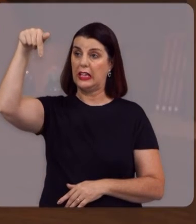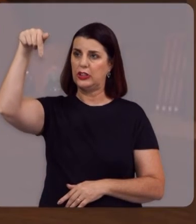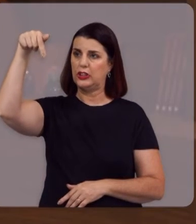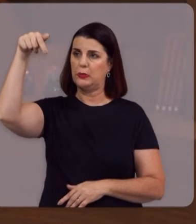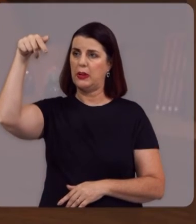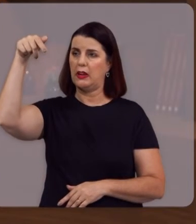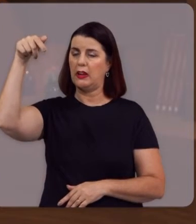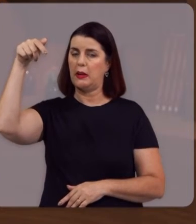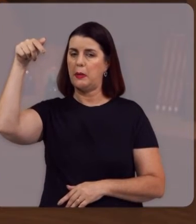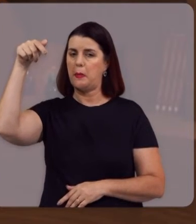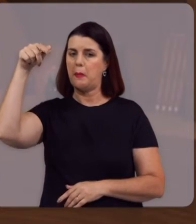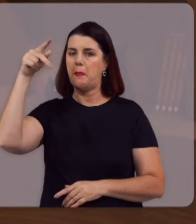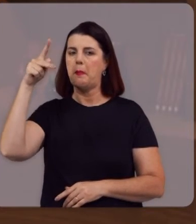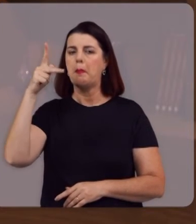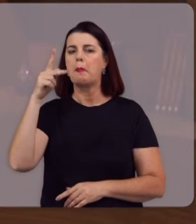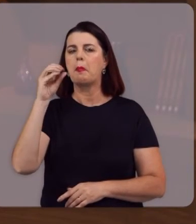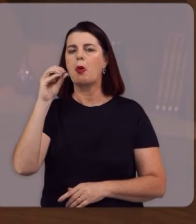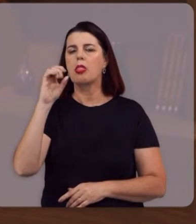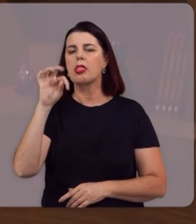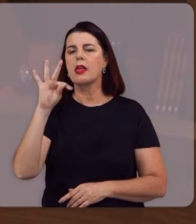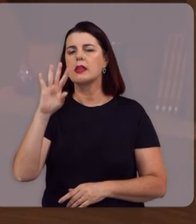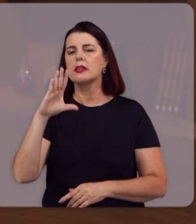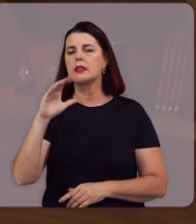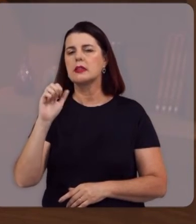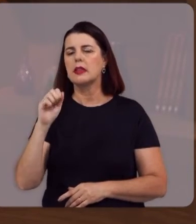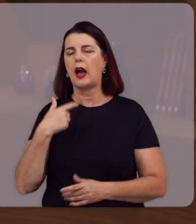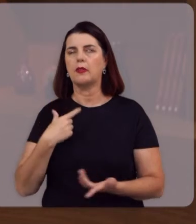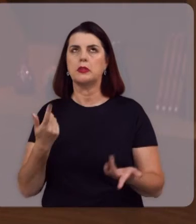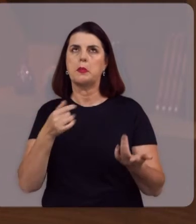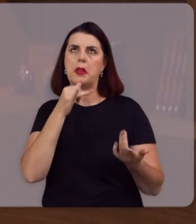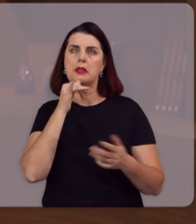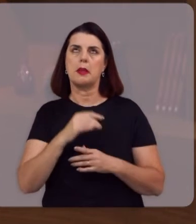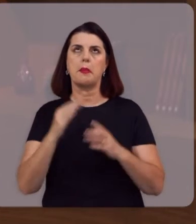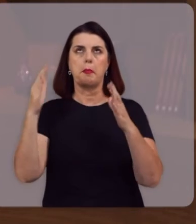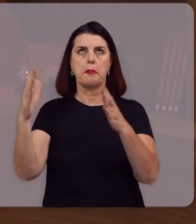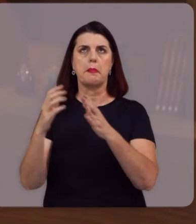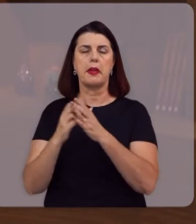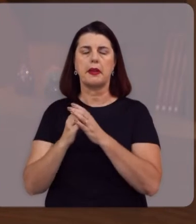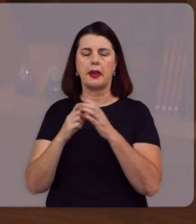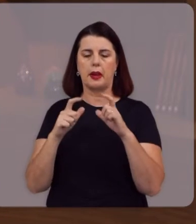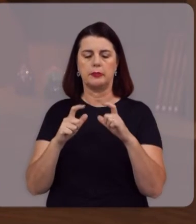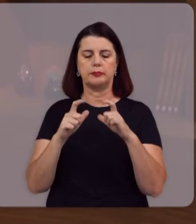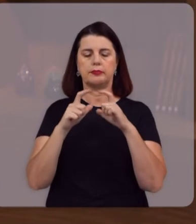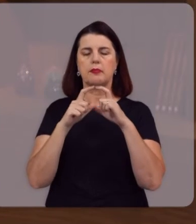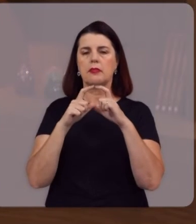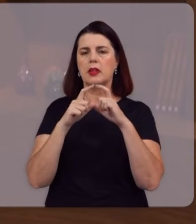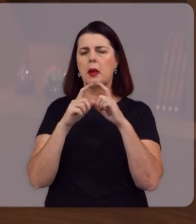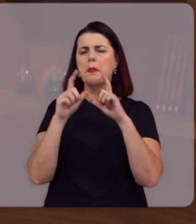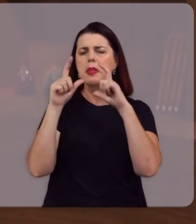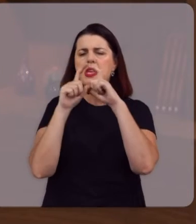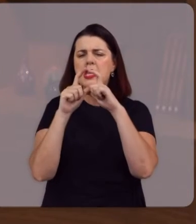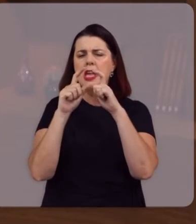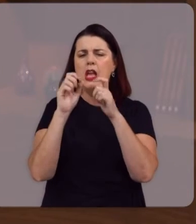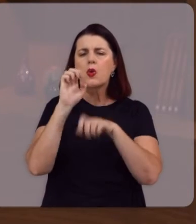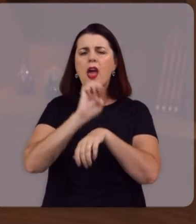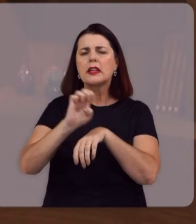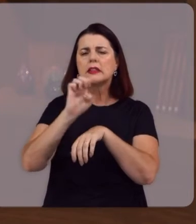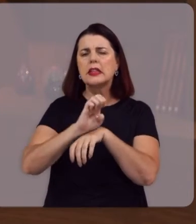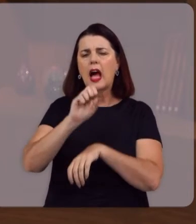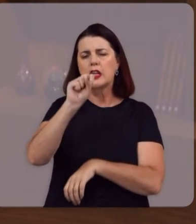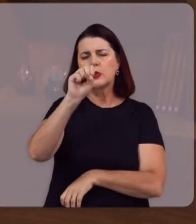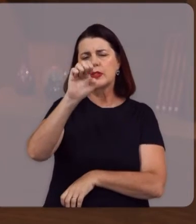Seria como você Pegar por exemplo O estado do Sergipe Que é o menor estado Da nossa federação